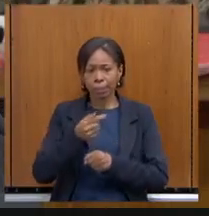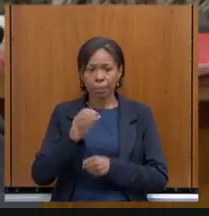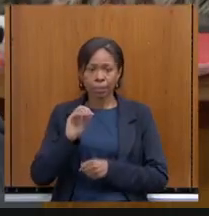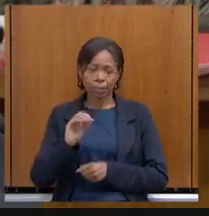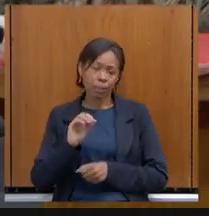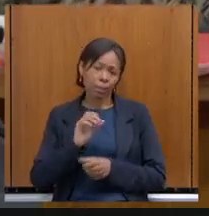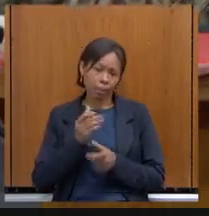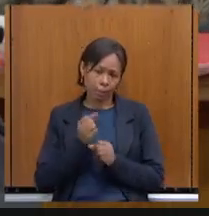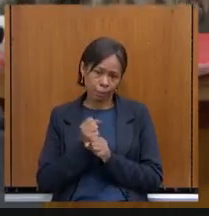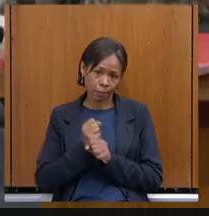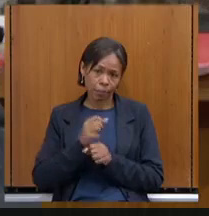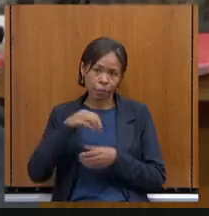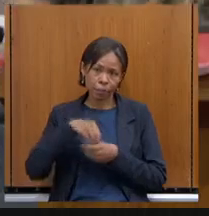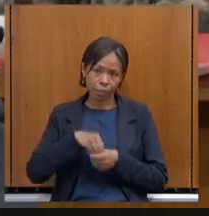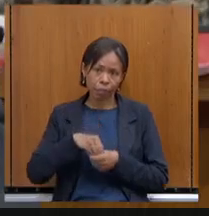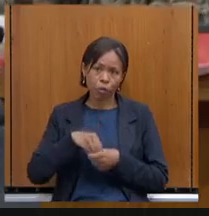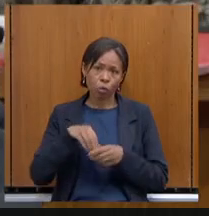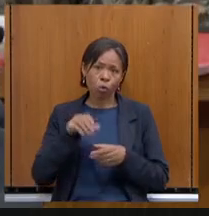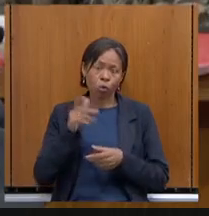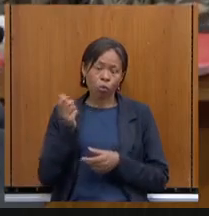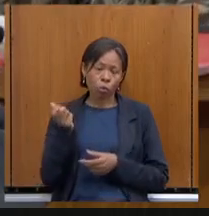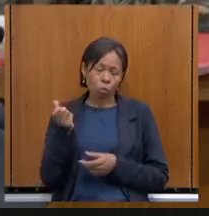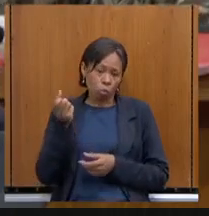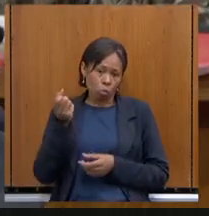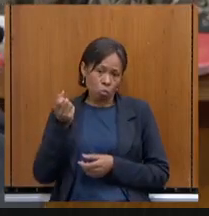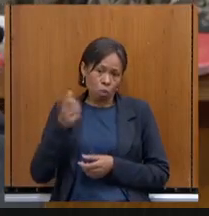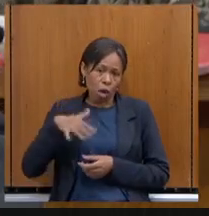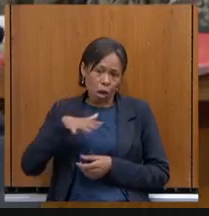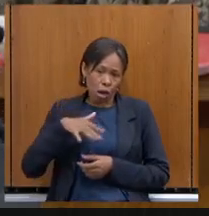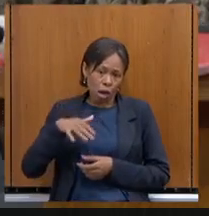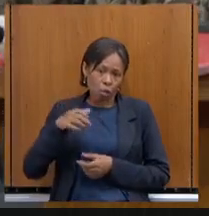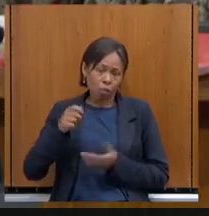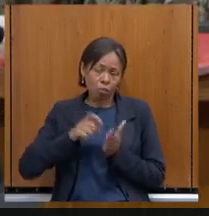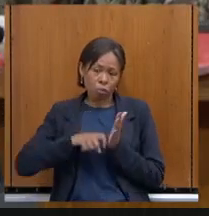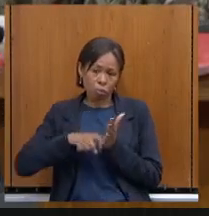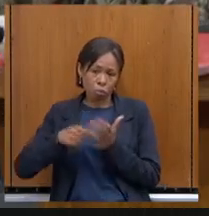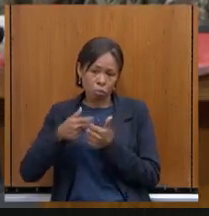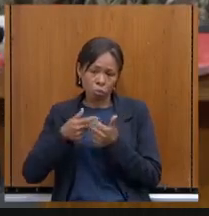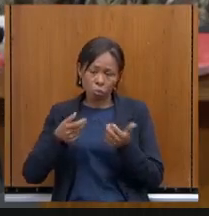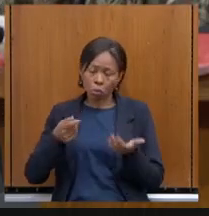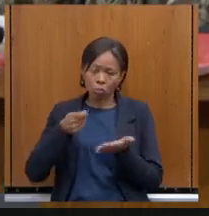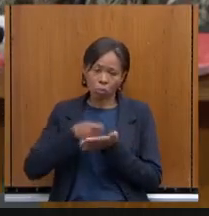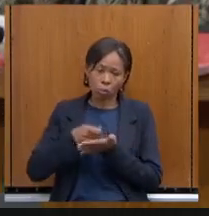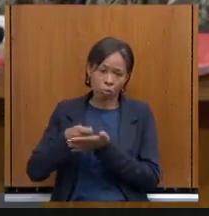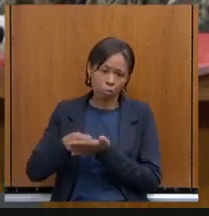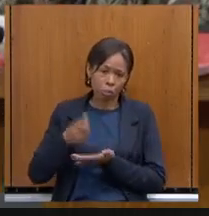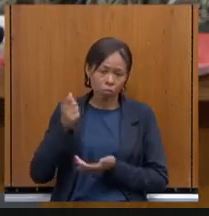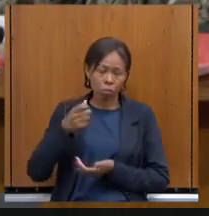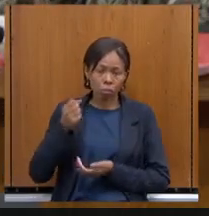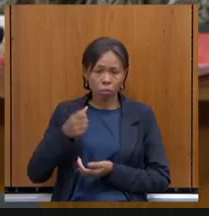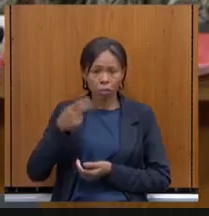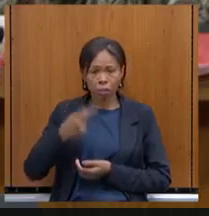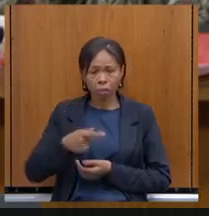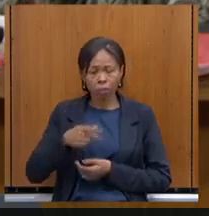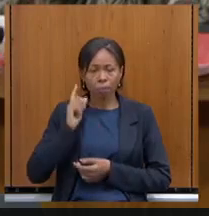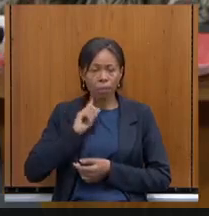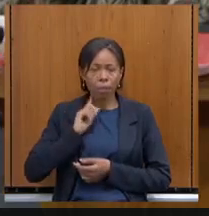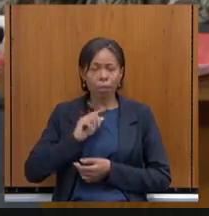Estado de Minas Gerais. Aqui, o próximo slide só fala da arrecadação de compensação previdenciária, em que o Estado